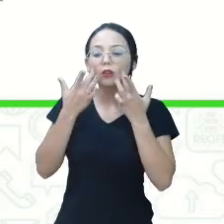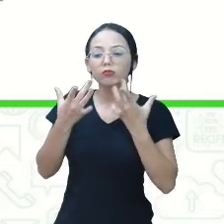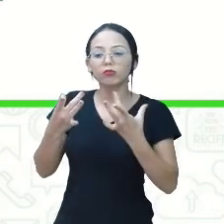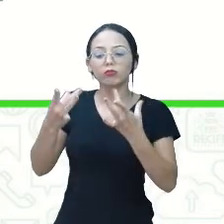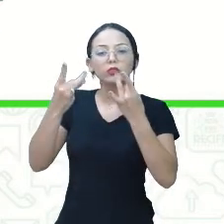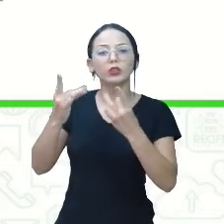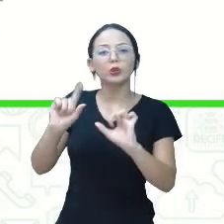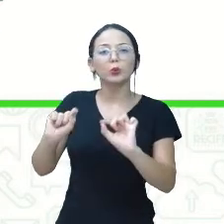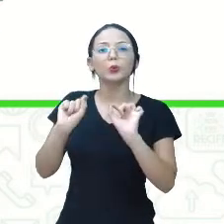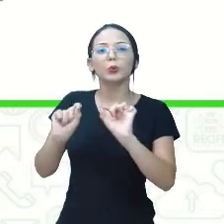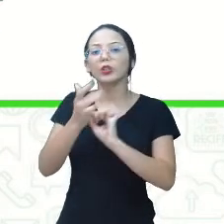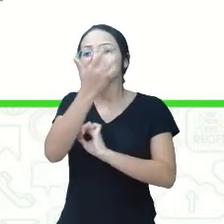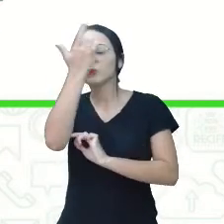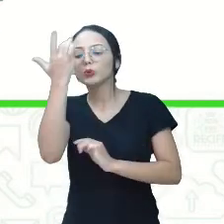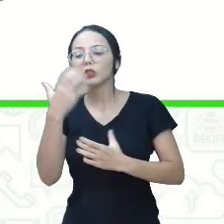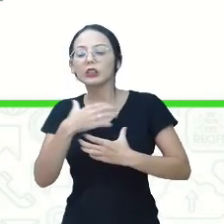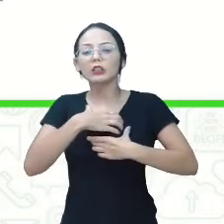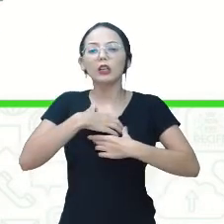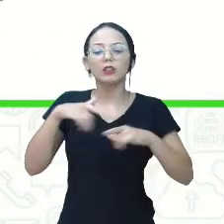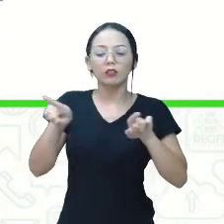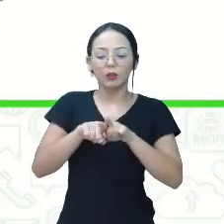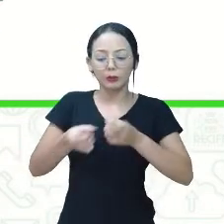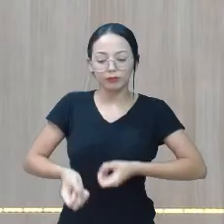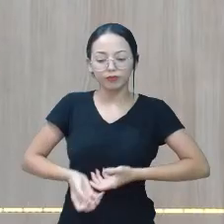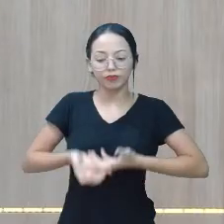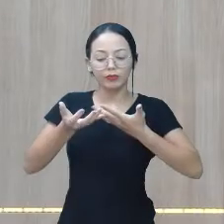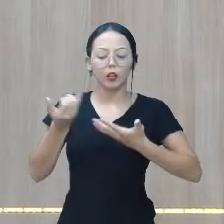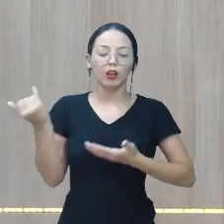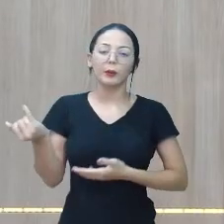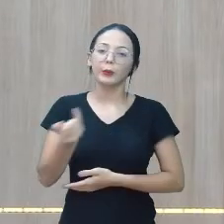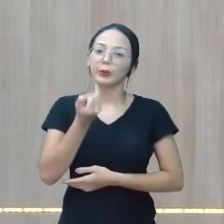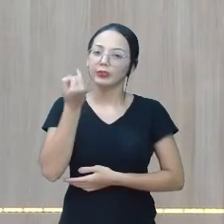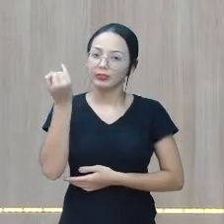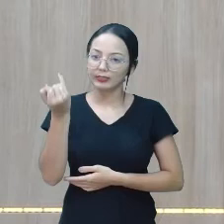ao que sentem e expressam é fundamental.